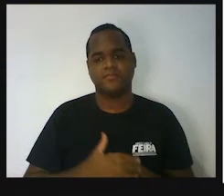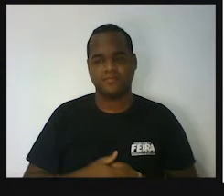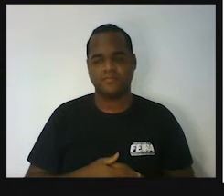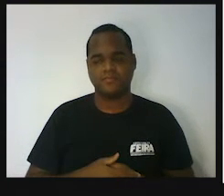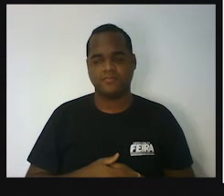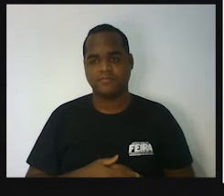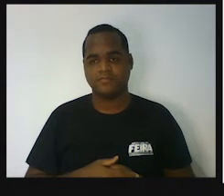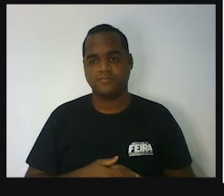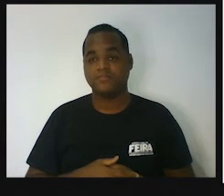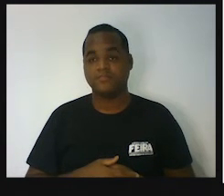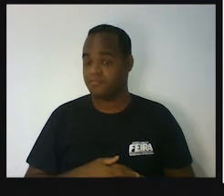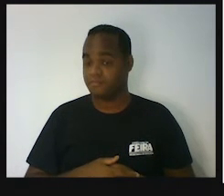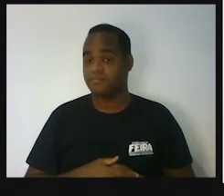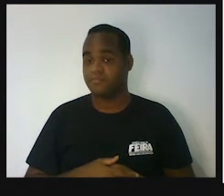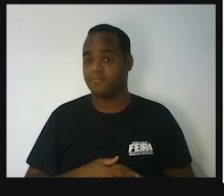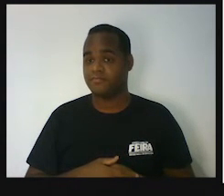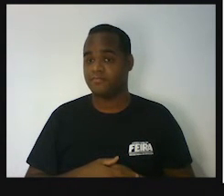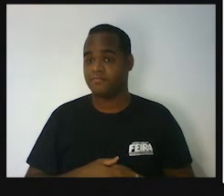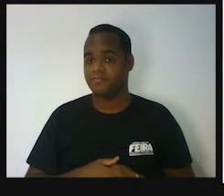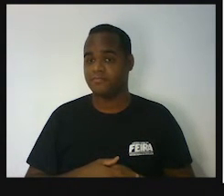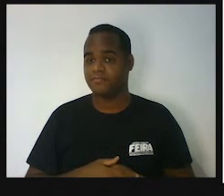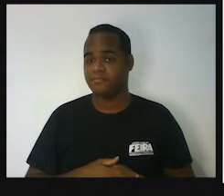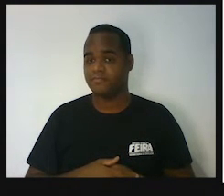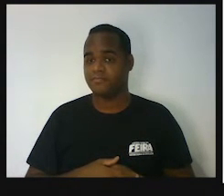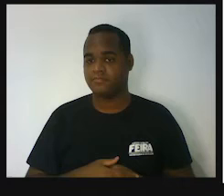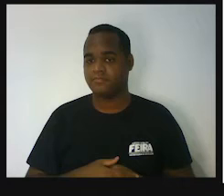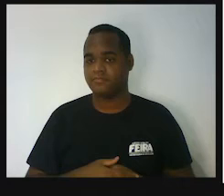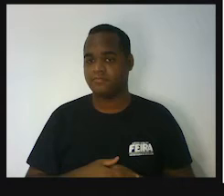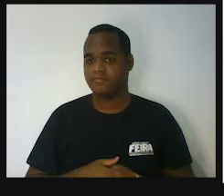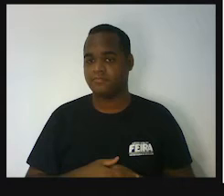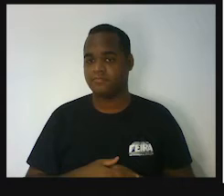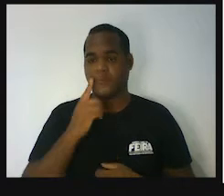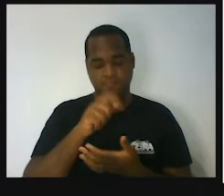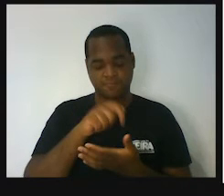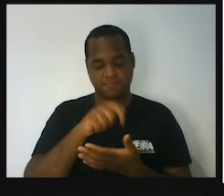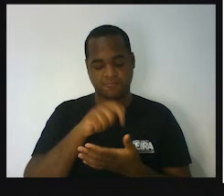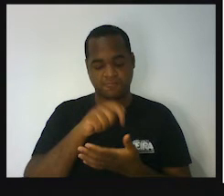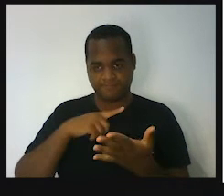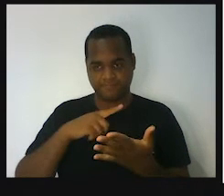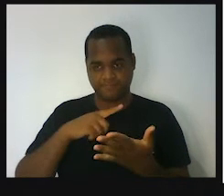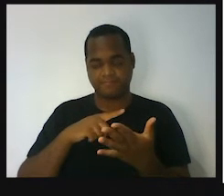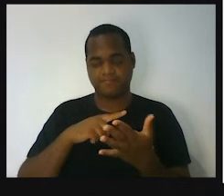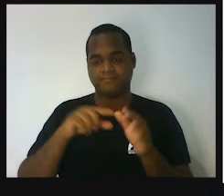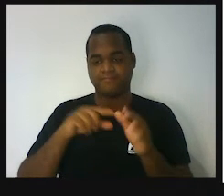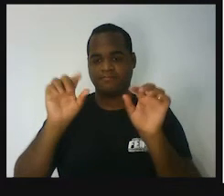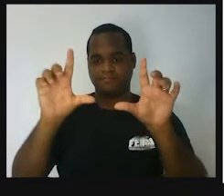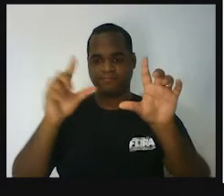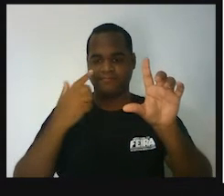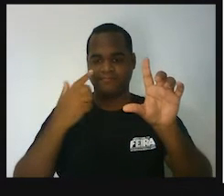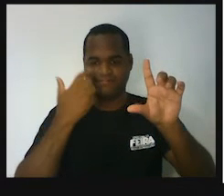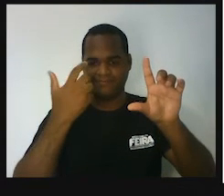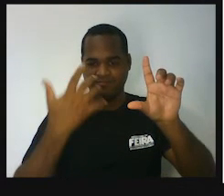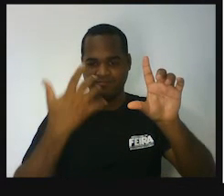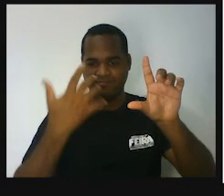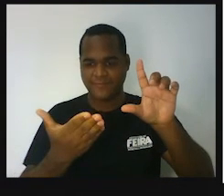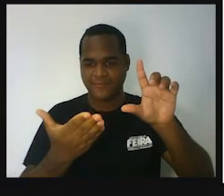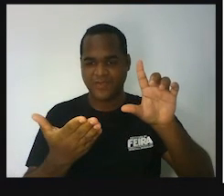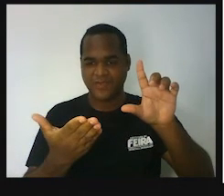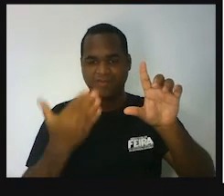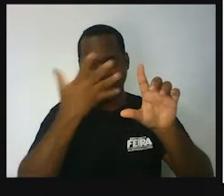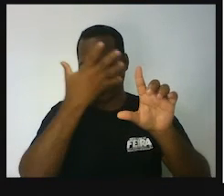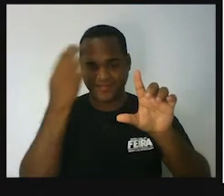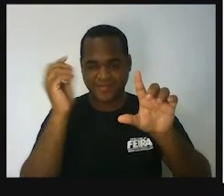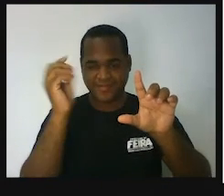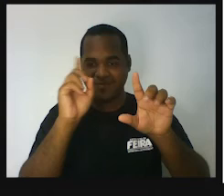Eu vou, mas eu vou deixar isso anotado aqui na tela, para a gente não esquecer, né? Vamos